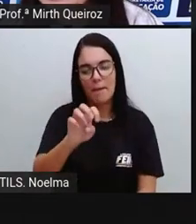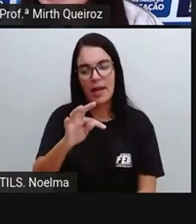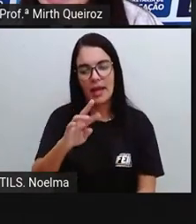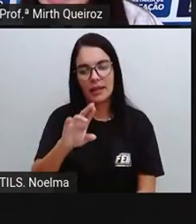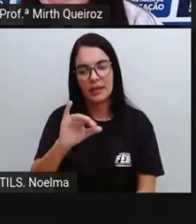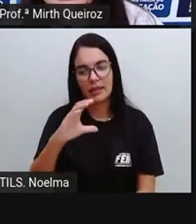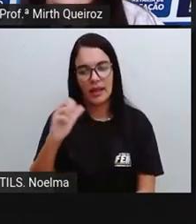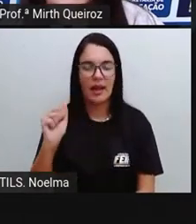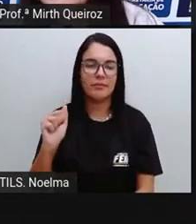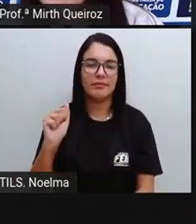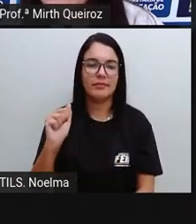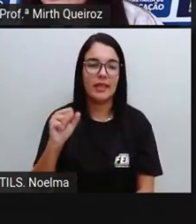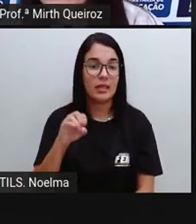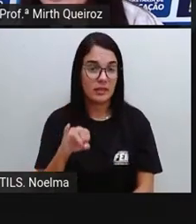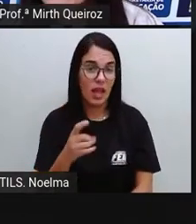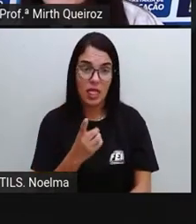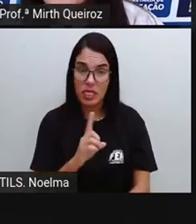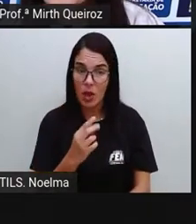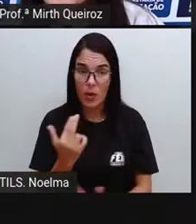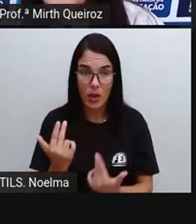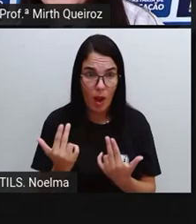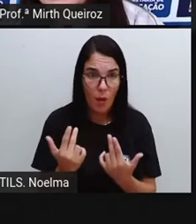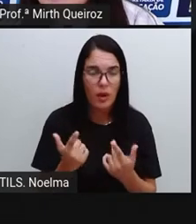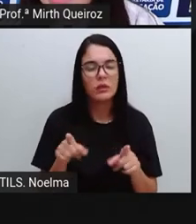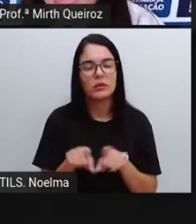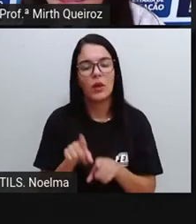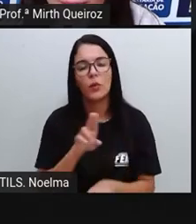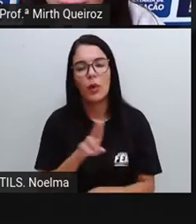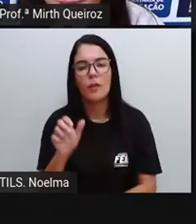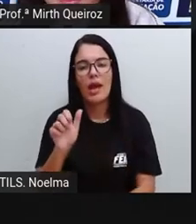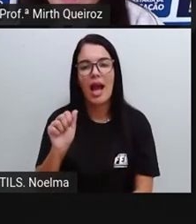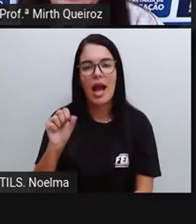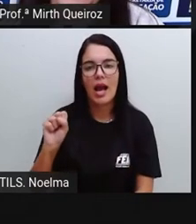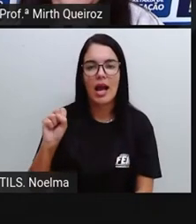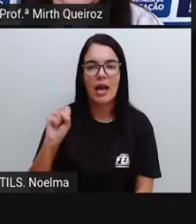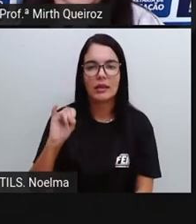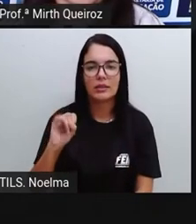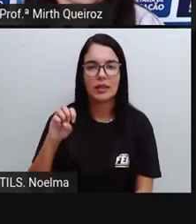simétrica. Se não for igual, é assimétrica.